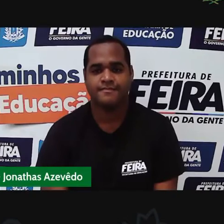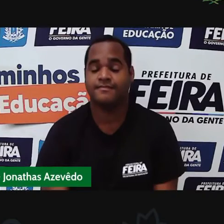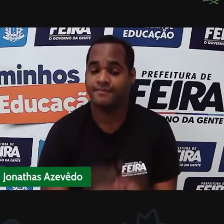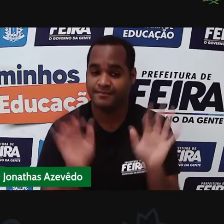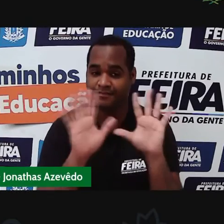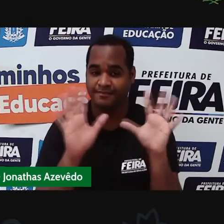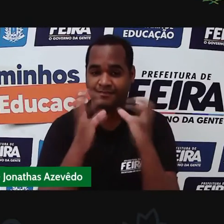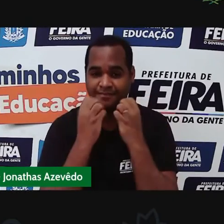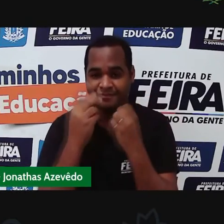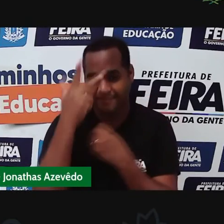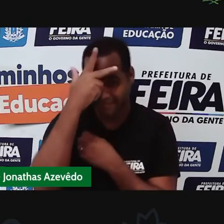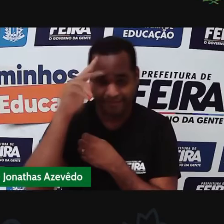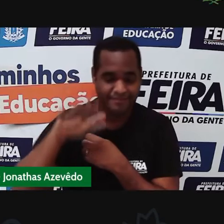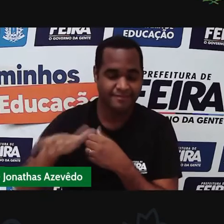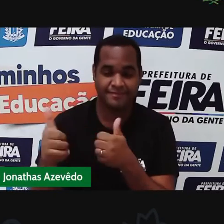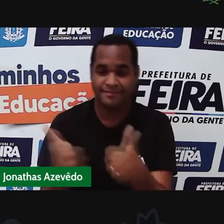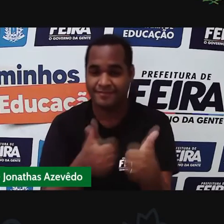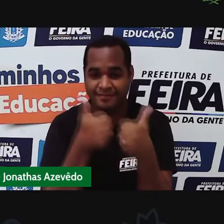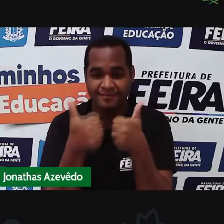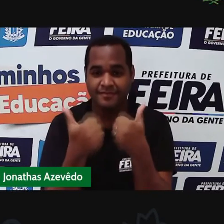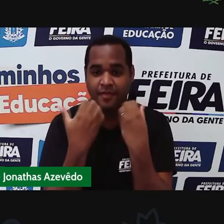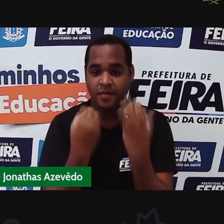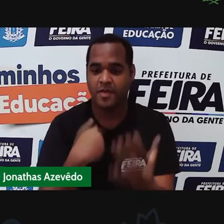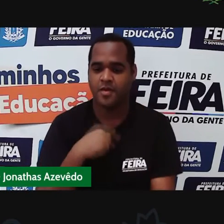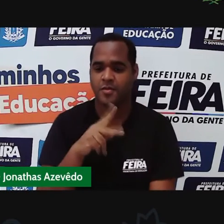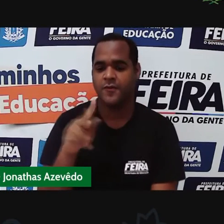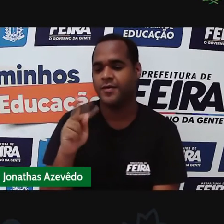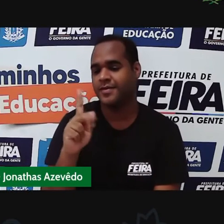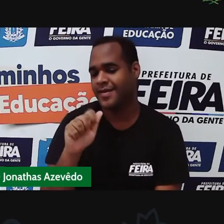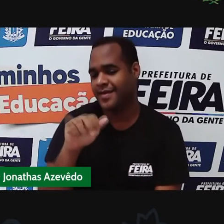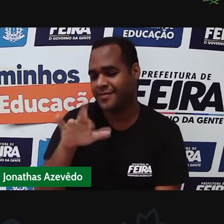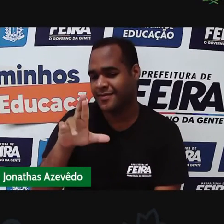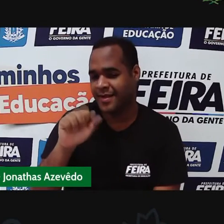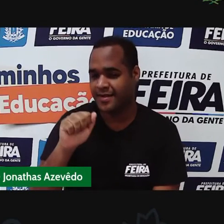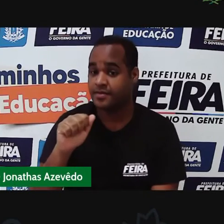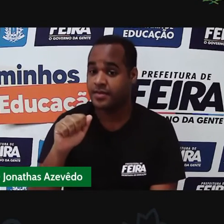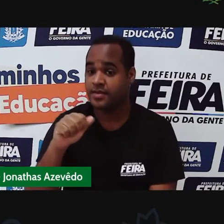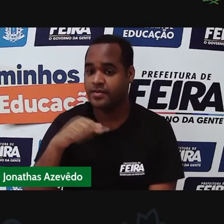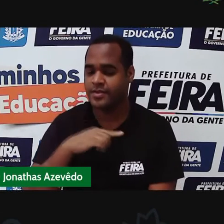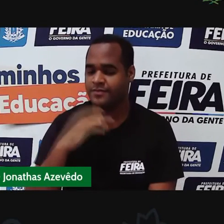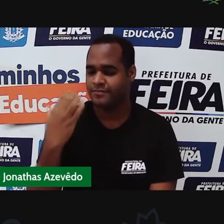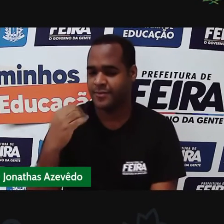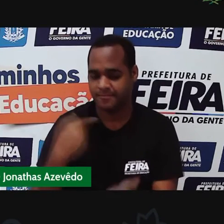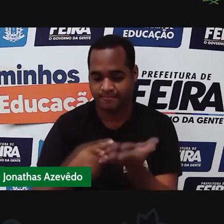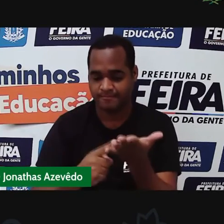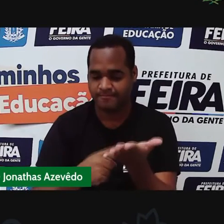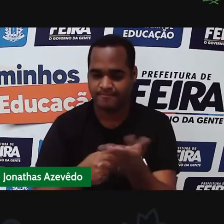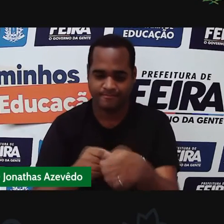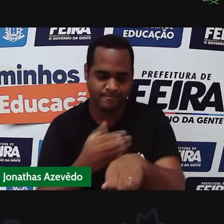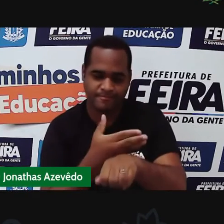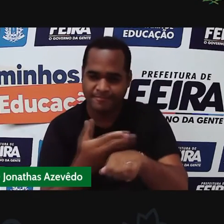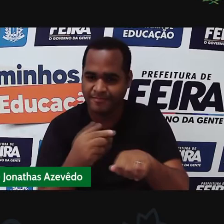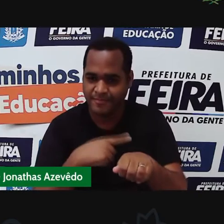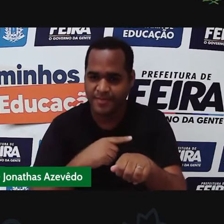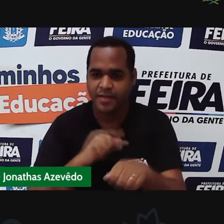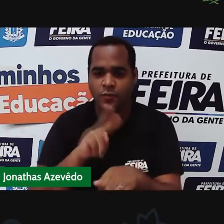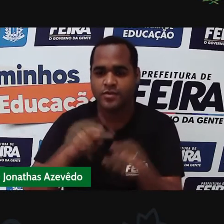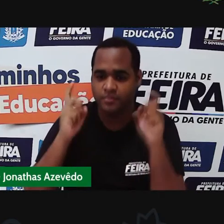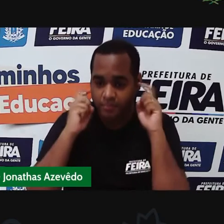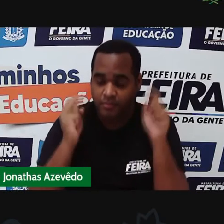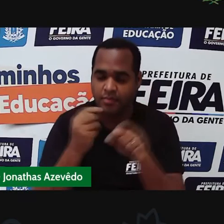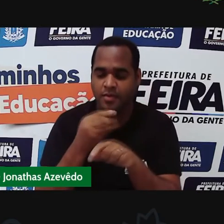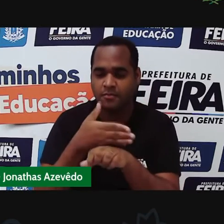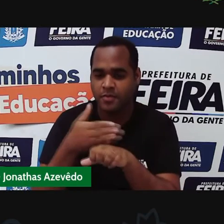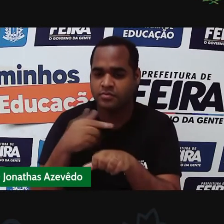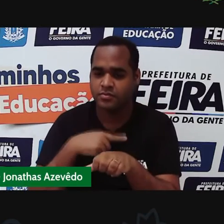Olá pessoal, tudo bem com vocês? Eu sou a professora Taira Santos de Ciência, sou uma mulher de pele clara. Hoje eu estou usando um fone